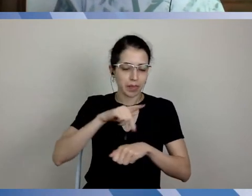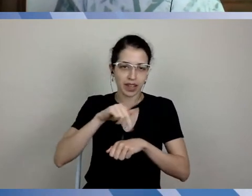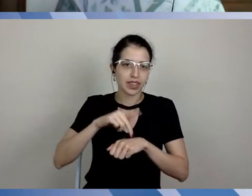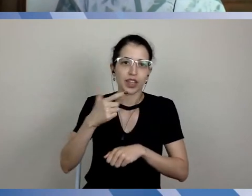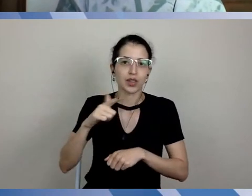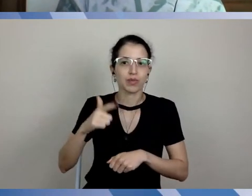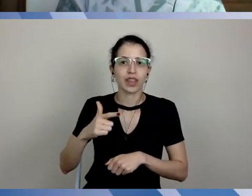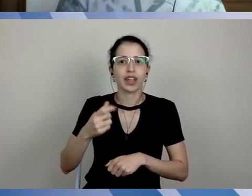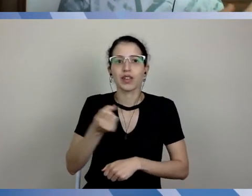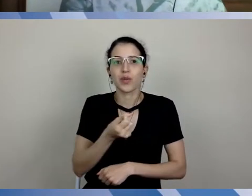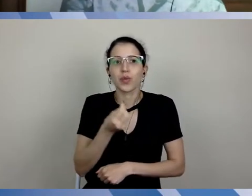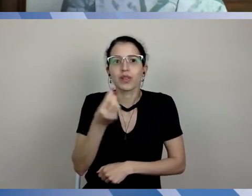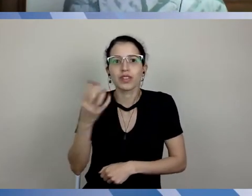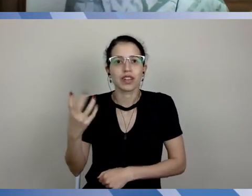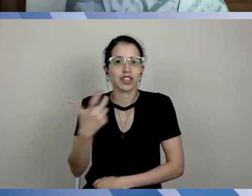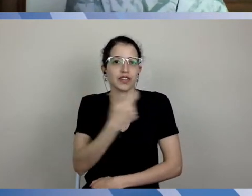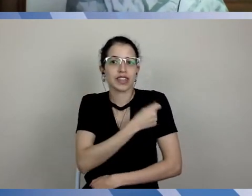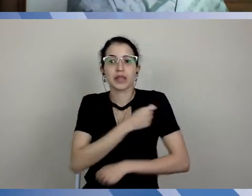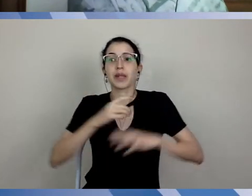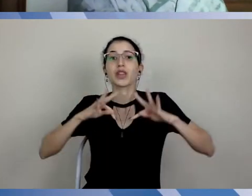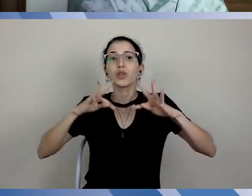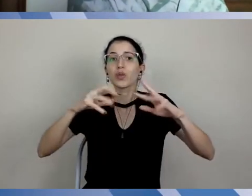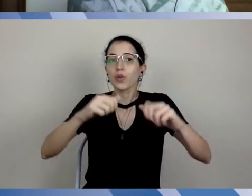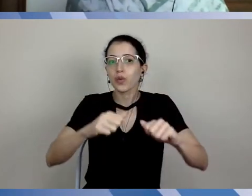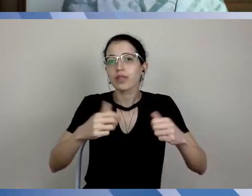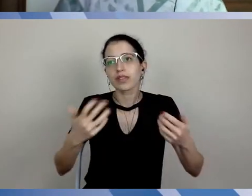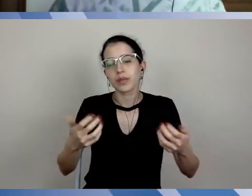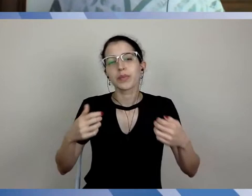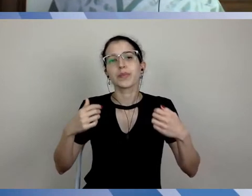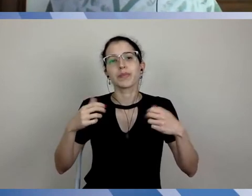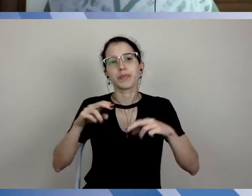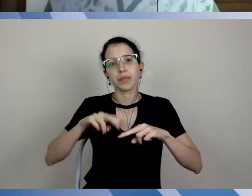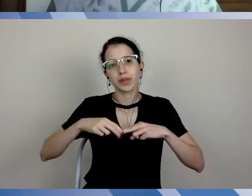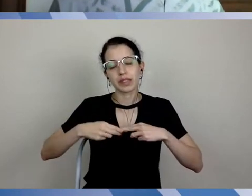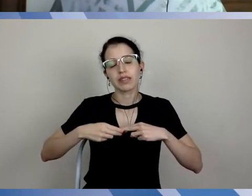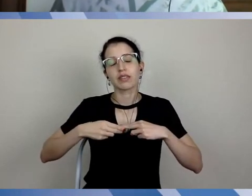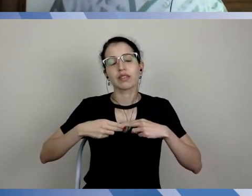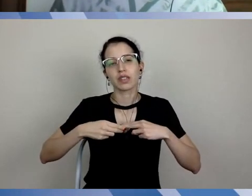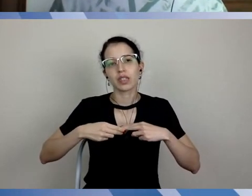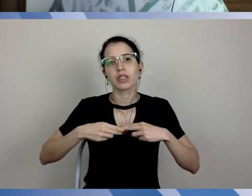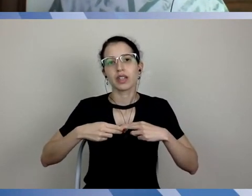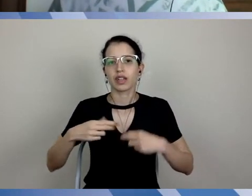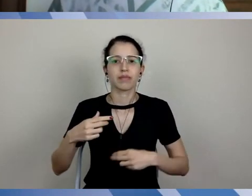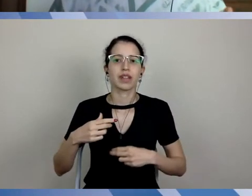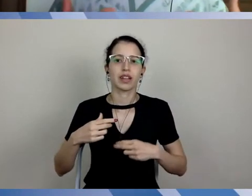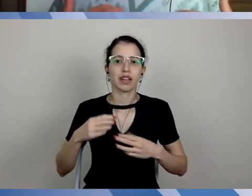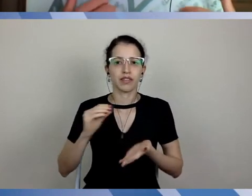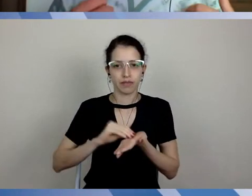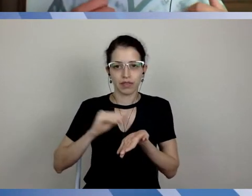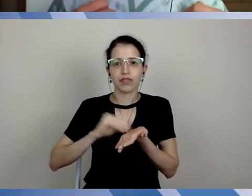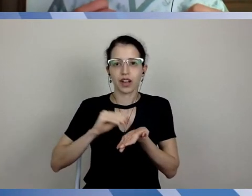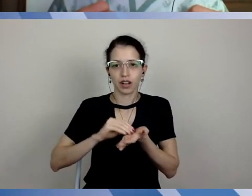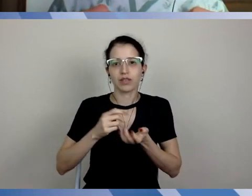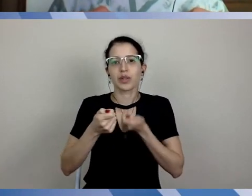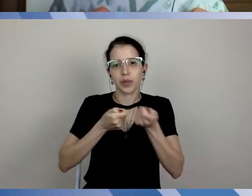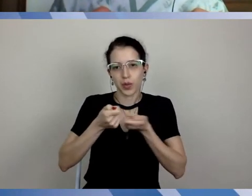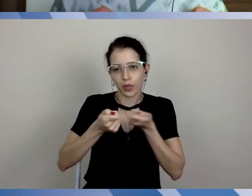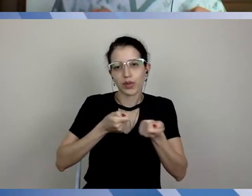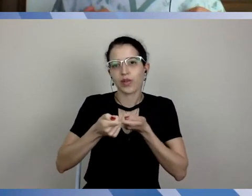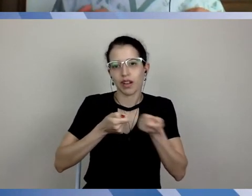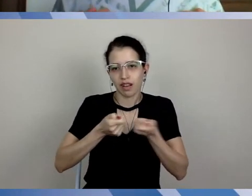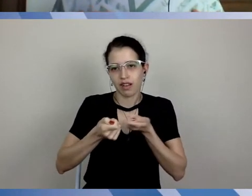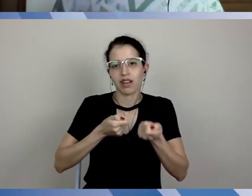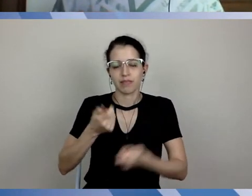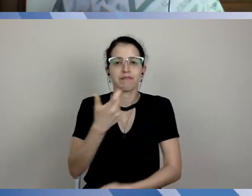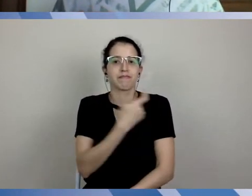critérios que interessam ao controle da pandemia na comunidade. Quer dizer, a vacina, quando eu tomar a vacina,